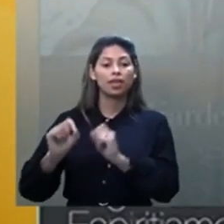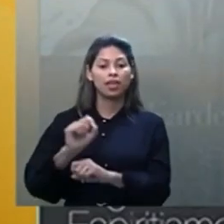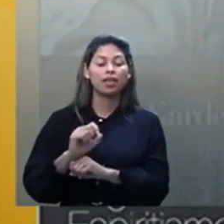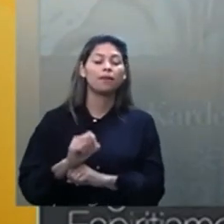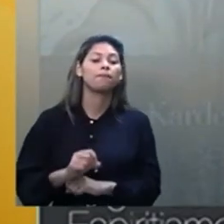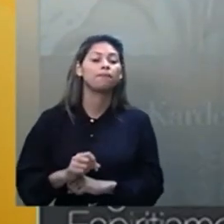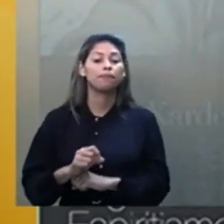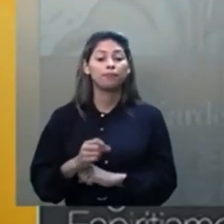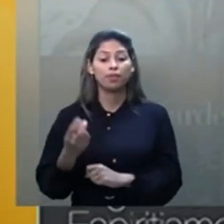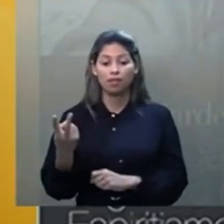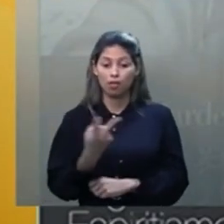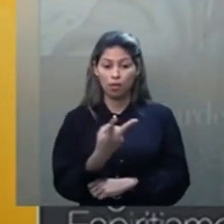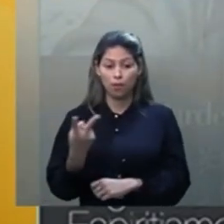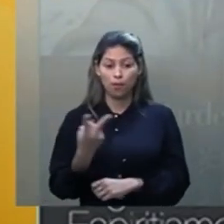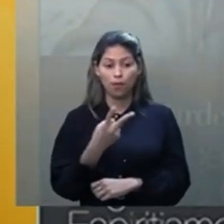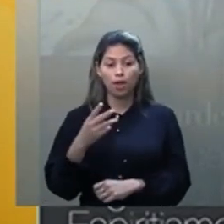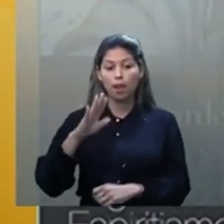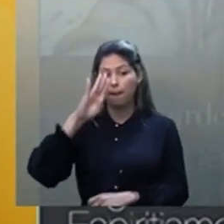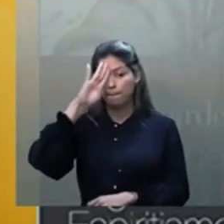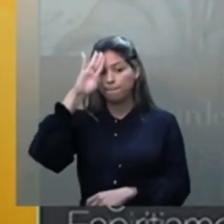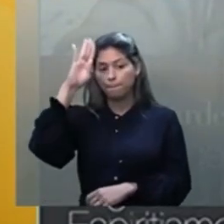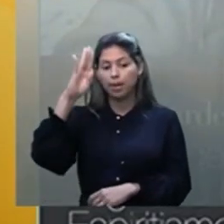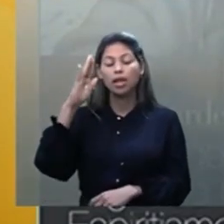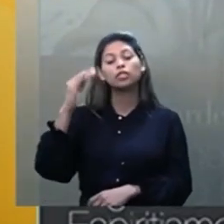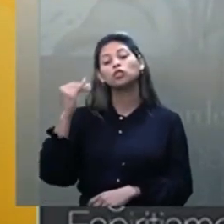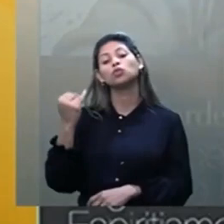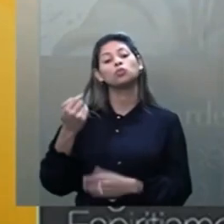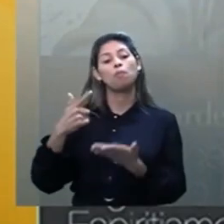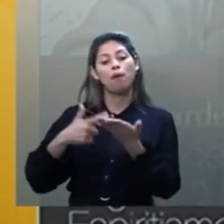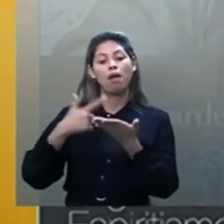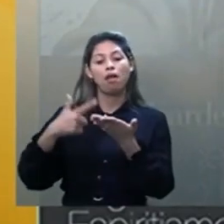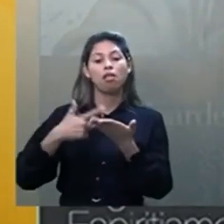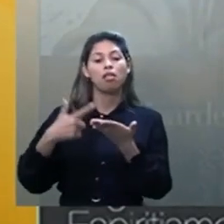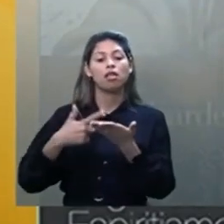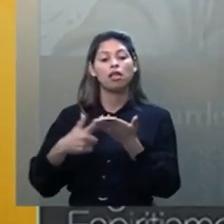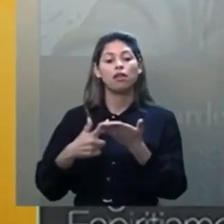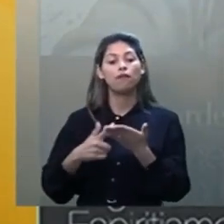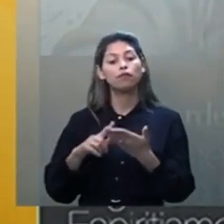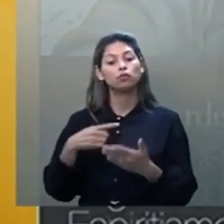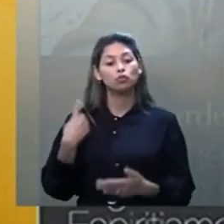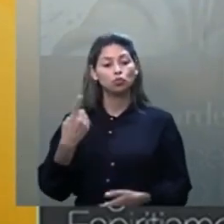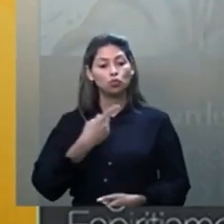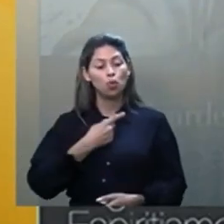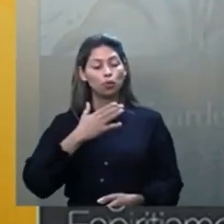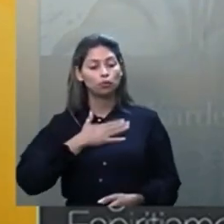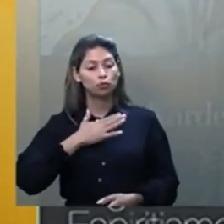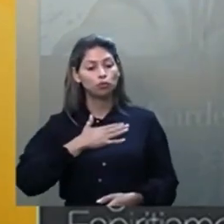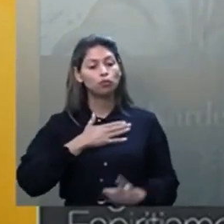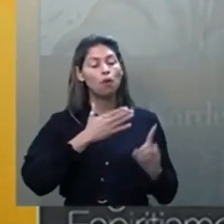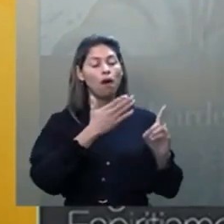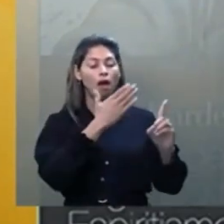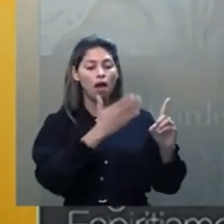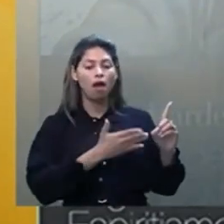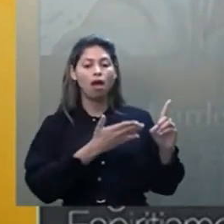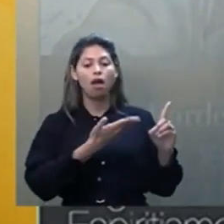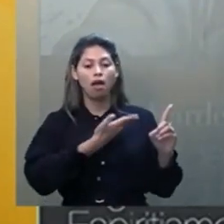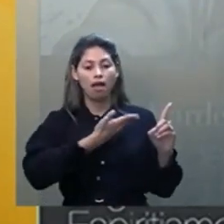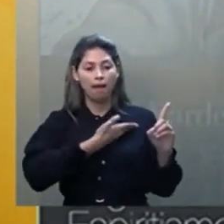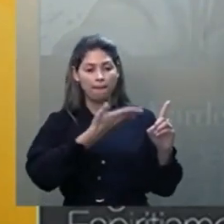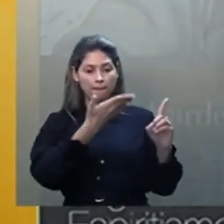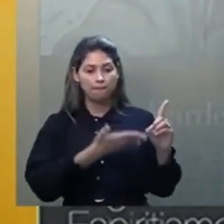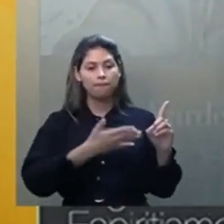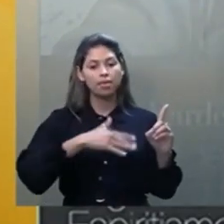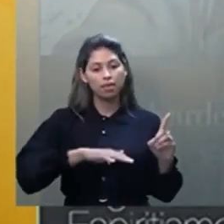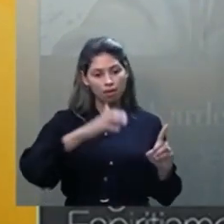Esses são os dois principais livros aí de cabeceira do nosso querido Chico, né? Agradecer a nossa intérprete também,